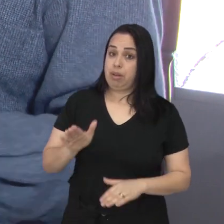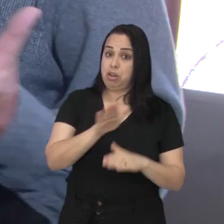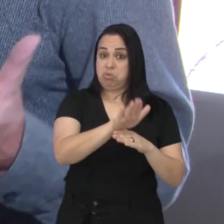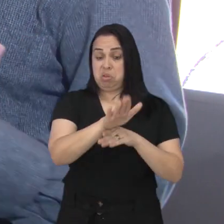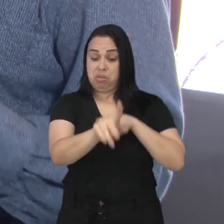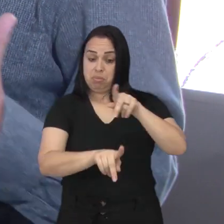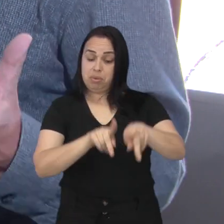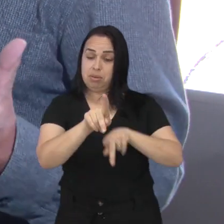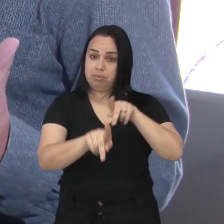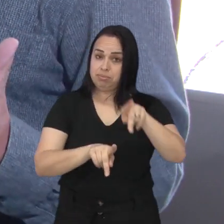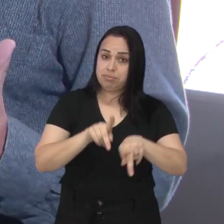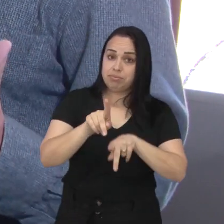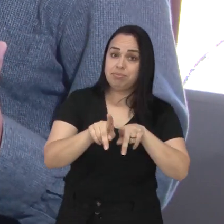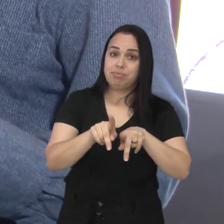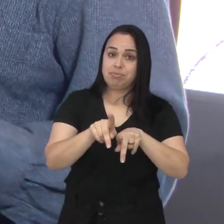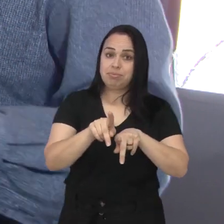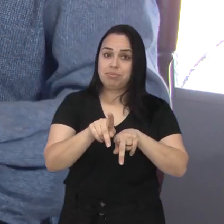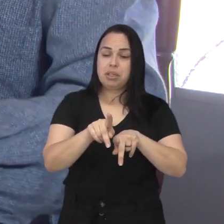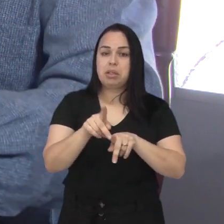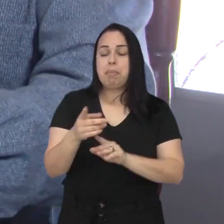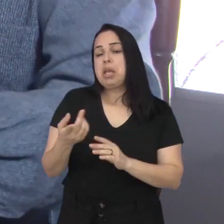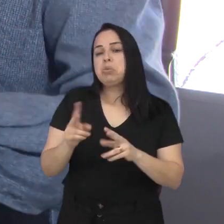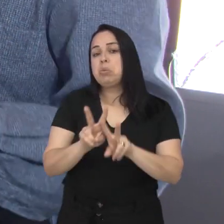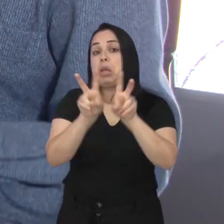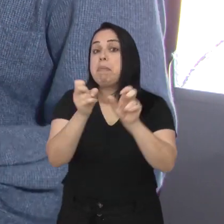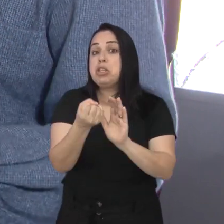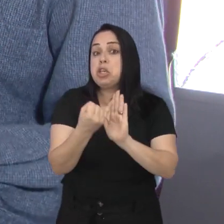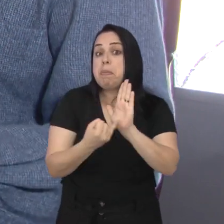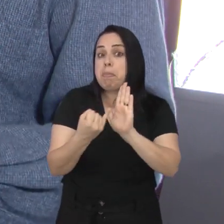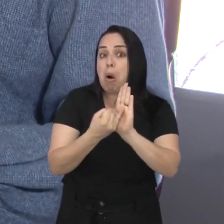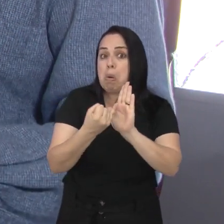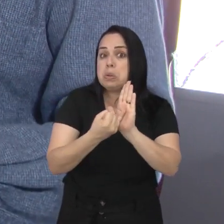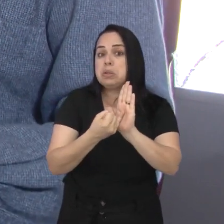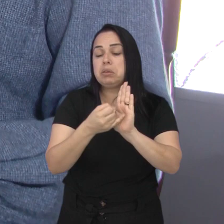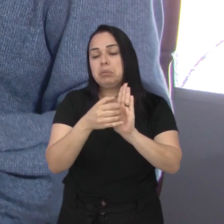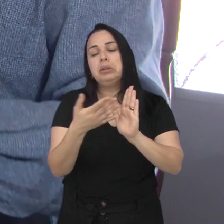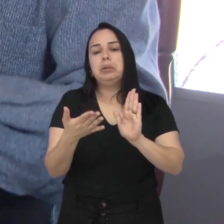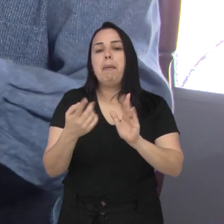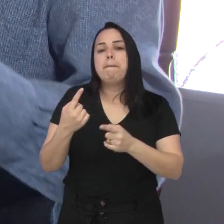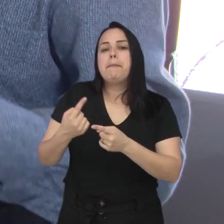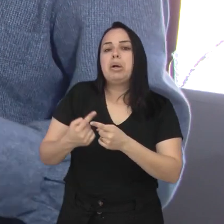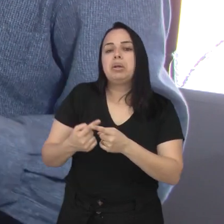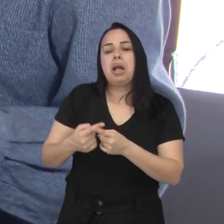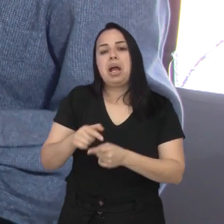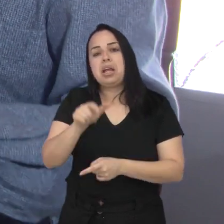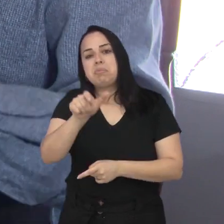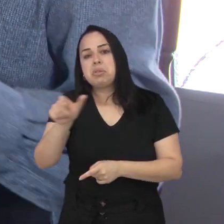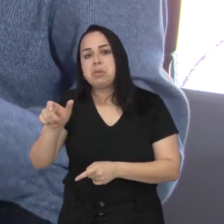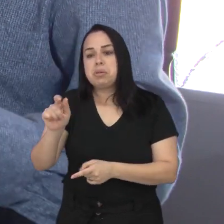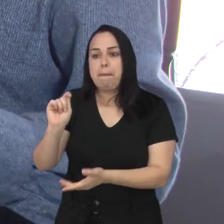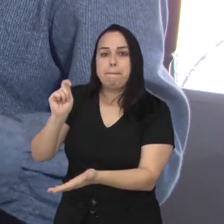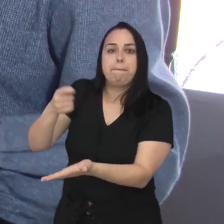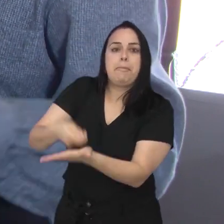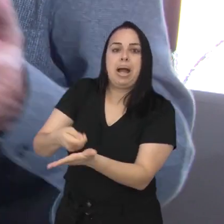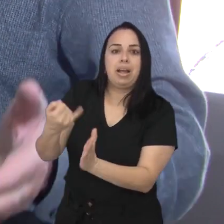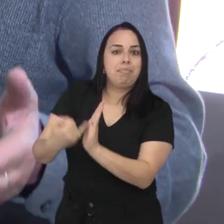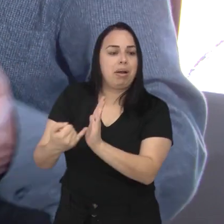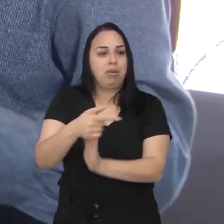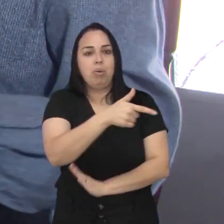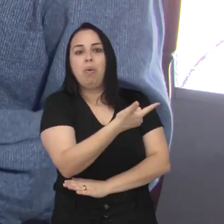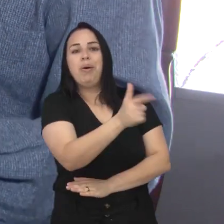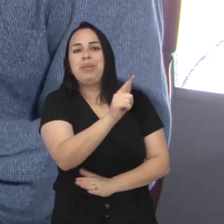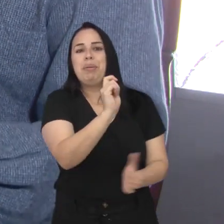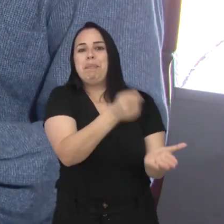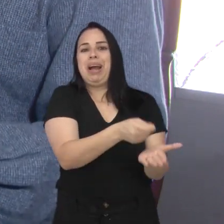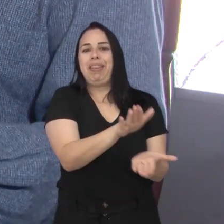colaborando com a população nas questões até de impostos. Porque, às vezes, tem gente que paga os